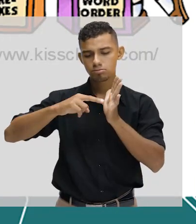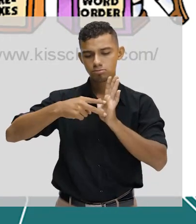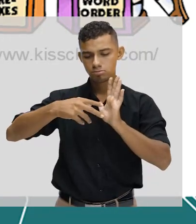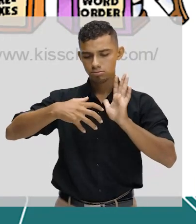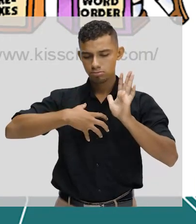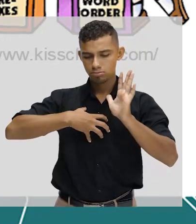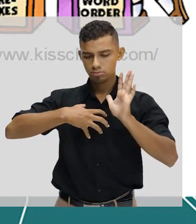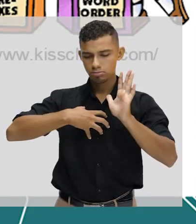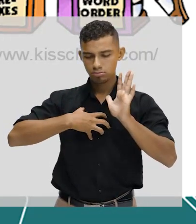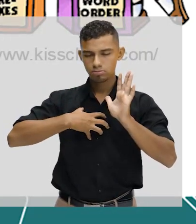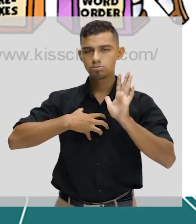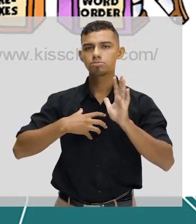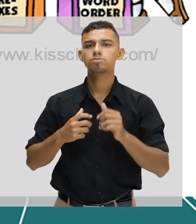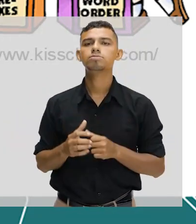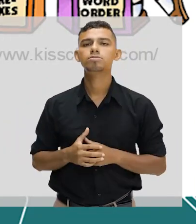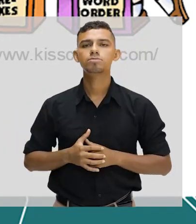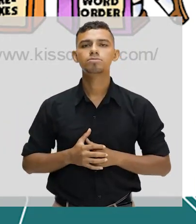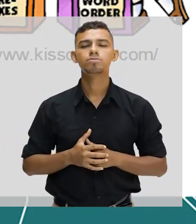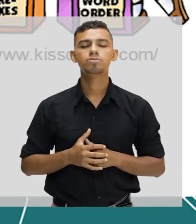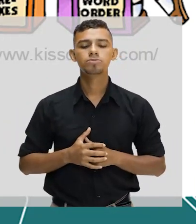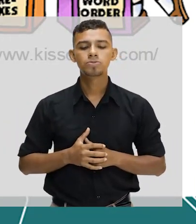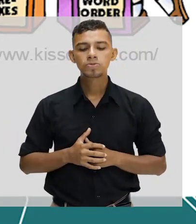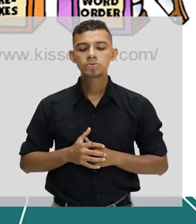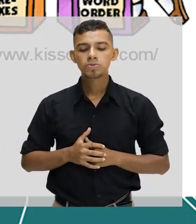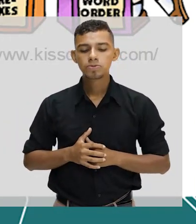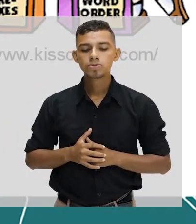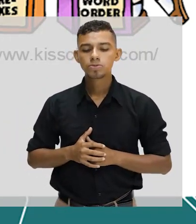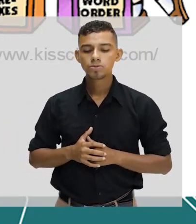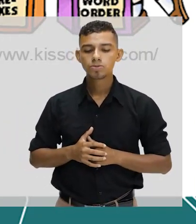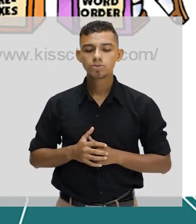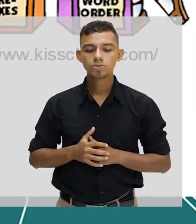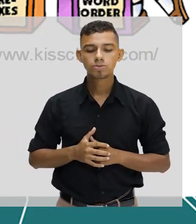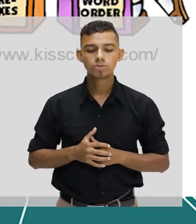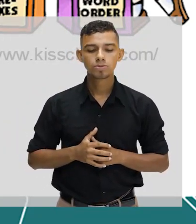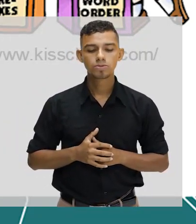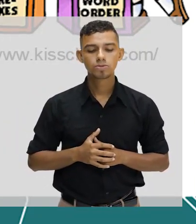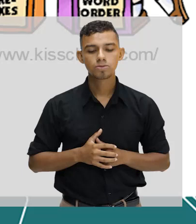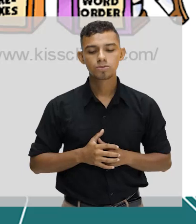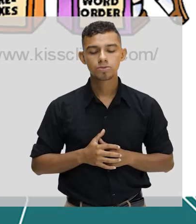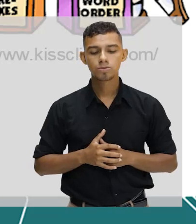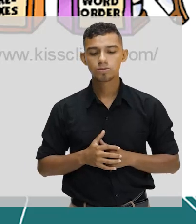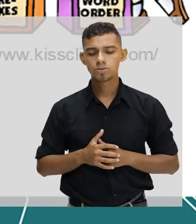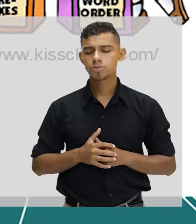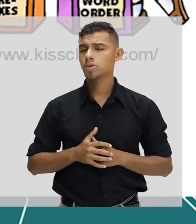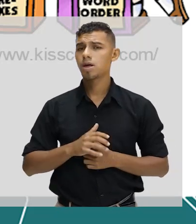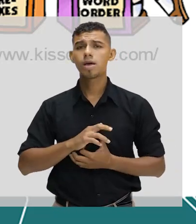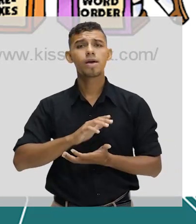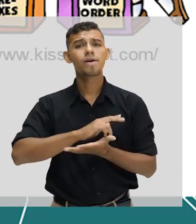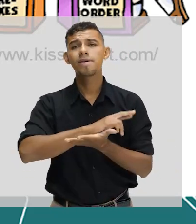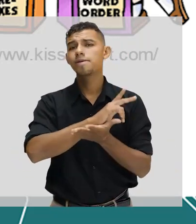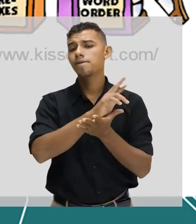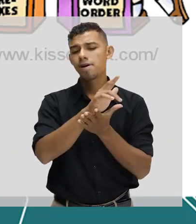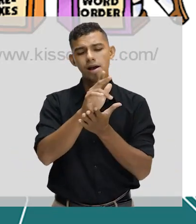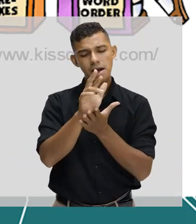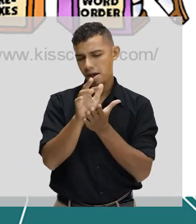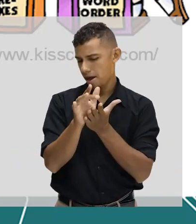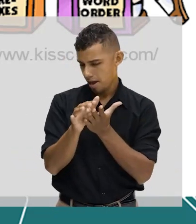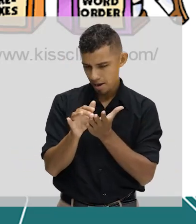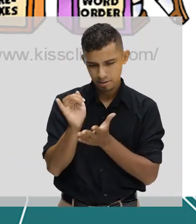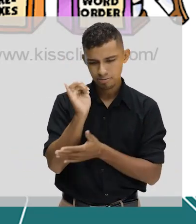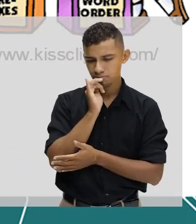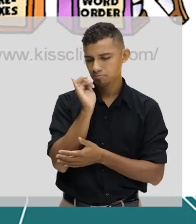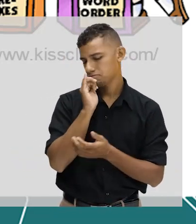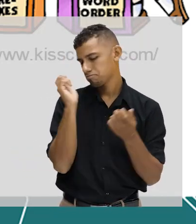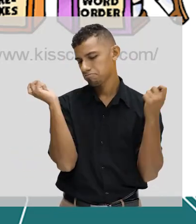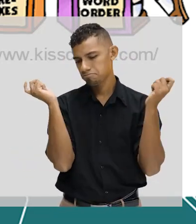significado em si, bom? Existem several ways, tem várias formas, modelos,